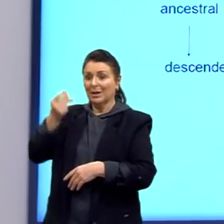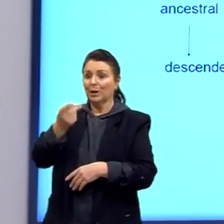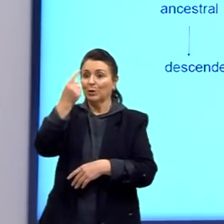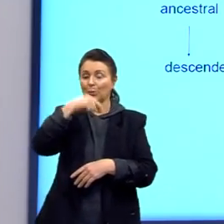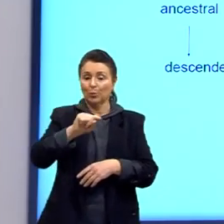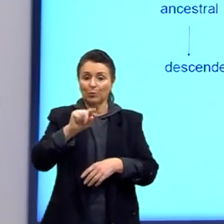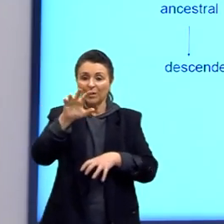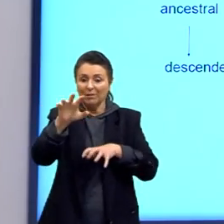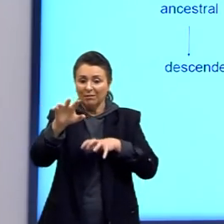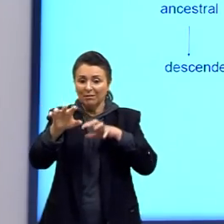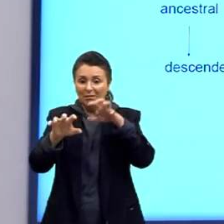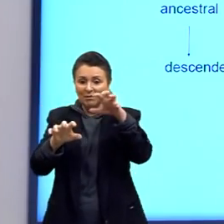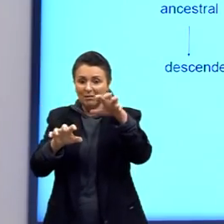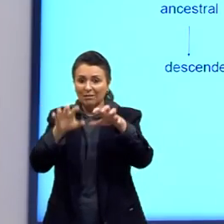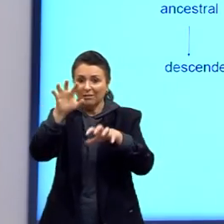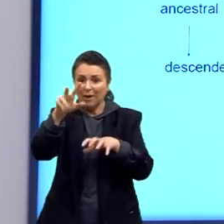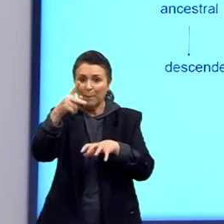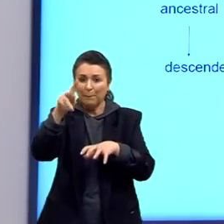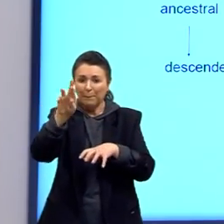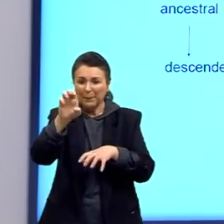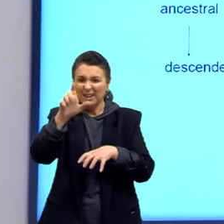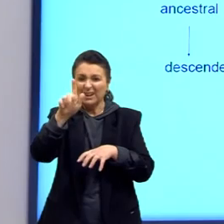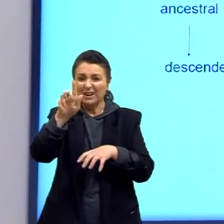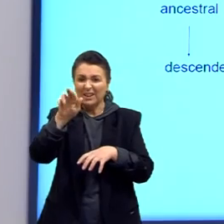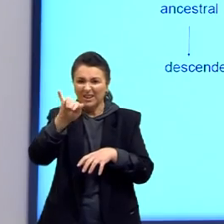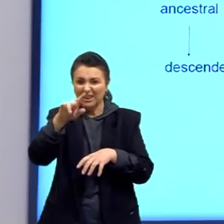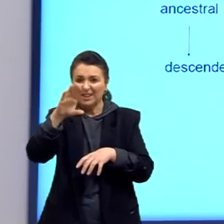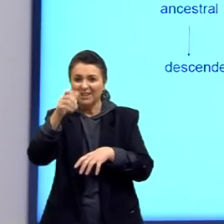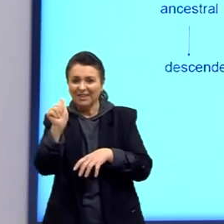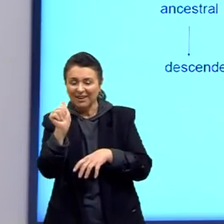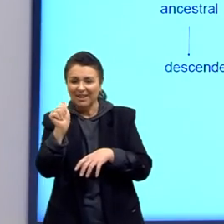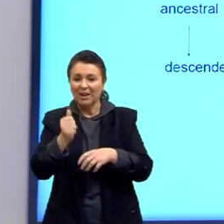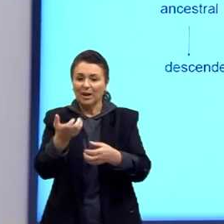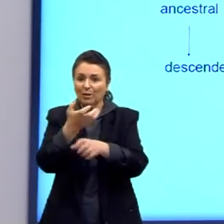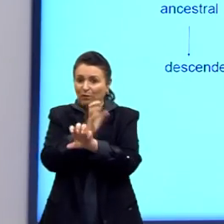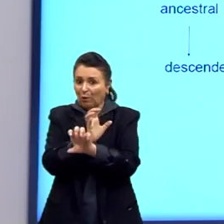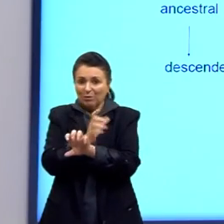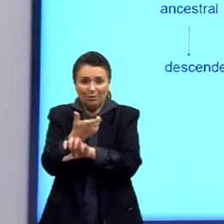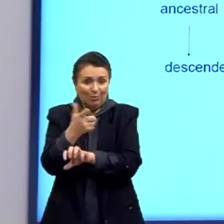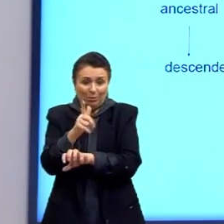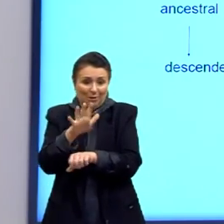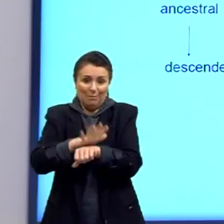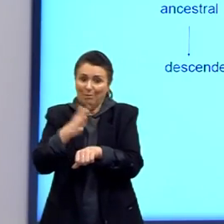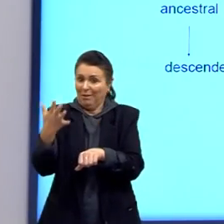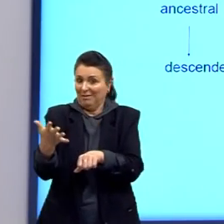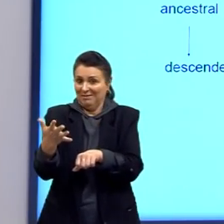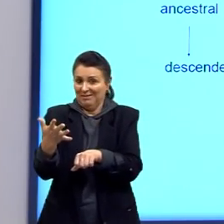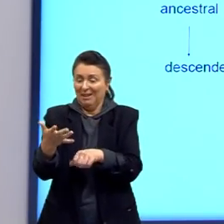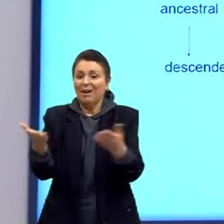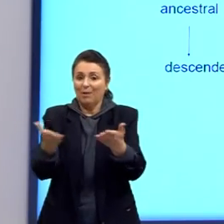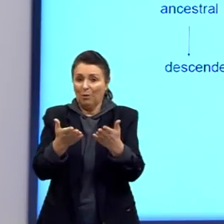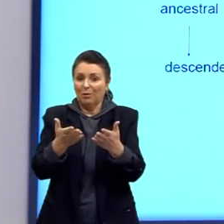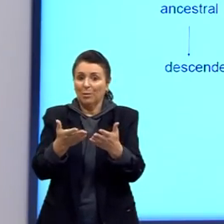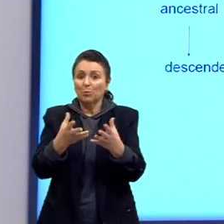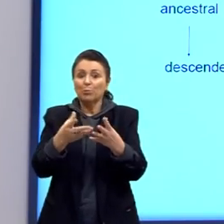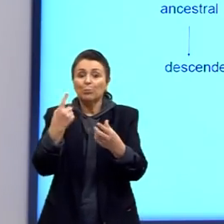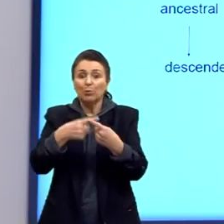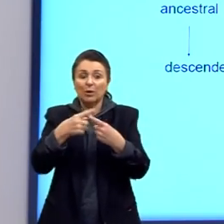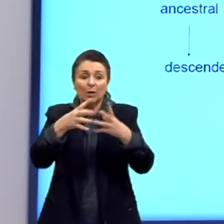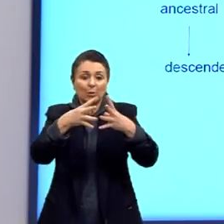é a preguiça atual. E aqui é o fóssil, claro que não existe mais, o megatério, aqui é o fóssil dele.